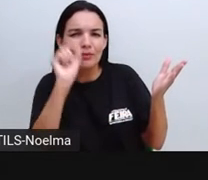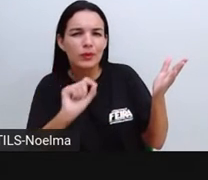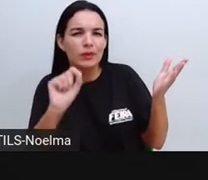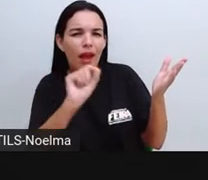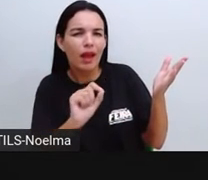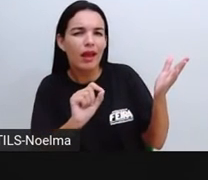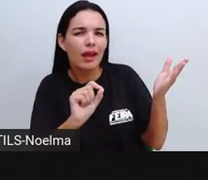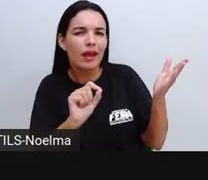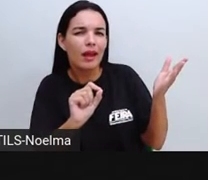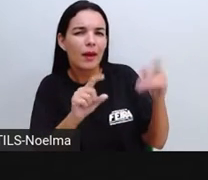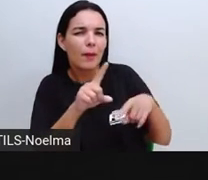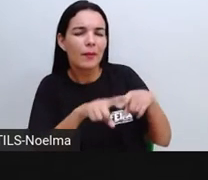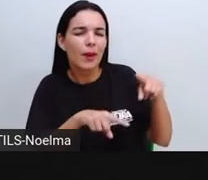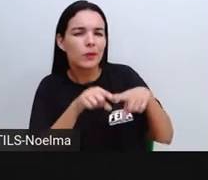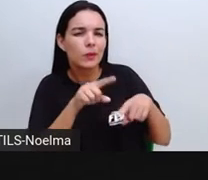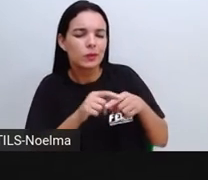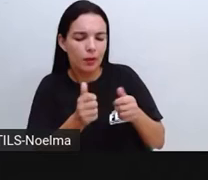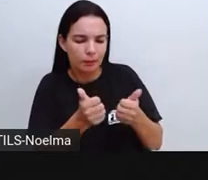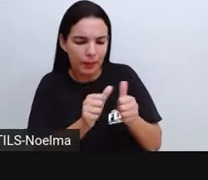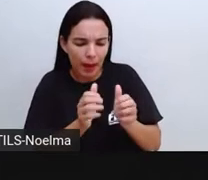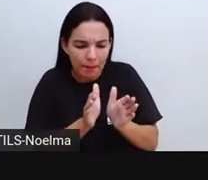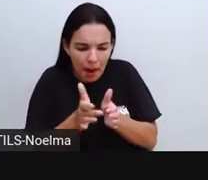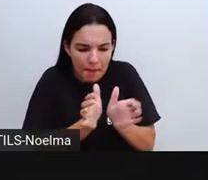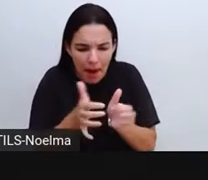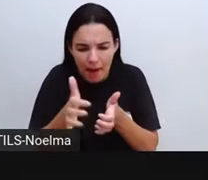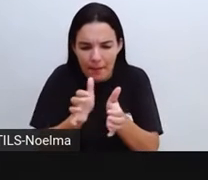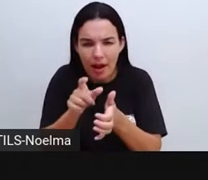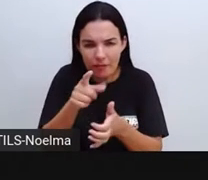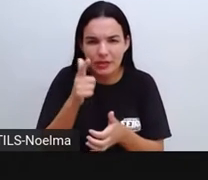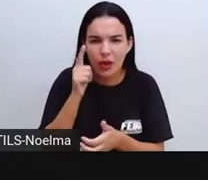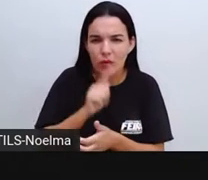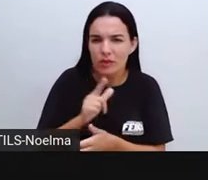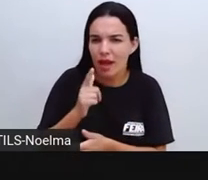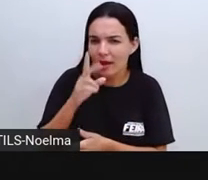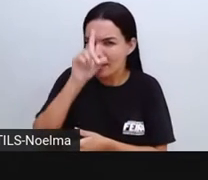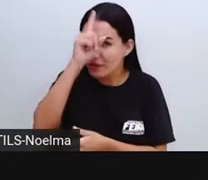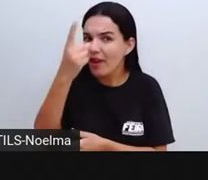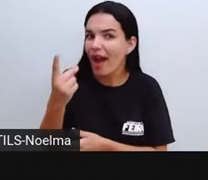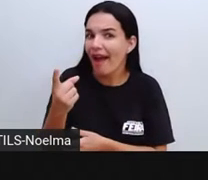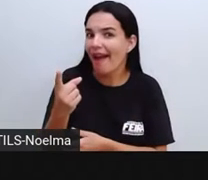que foi utilizado aí para poder produzi-la? Você é capaz de adivinhar?